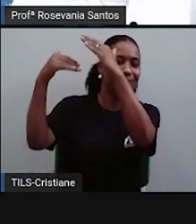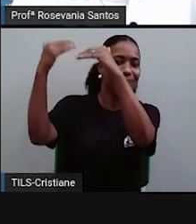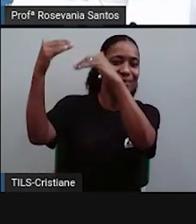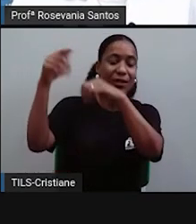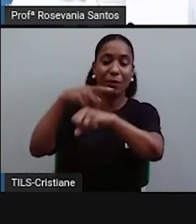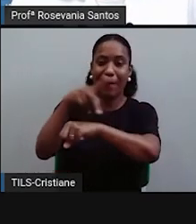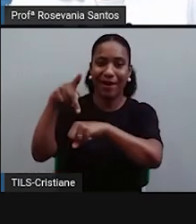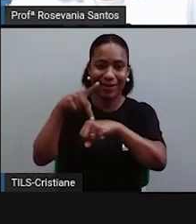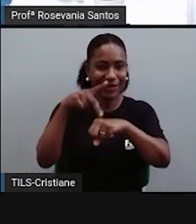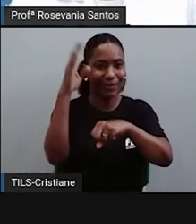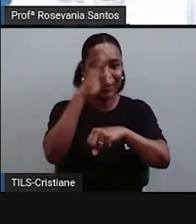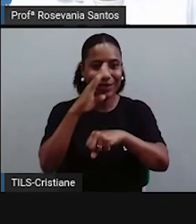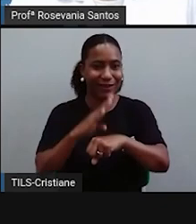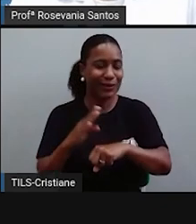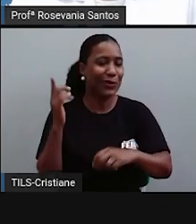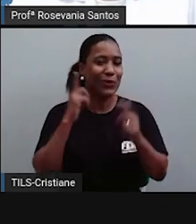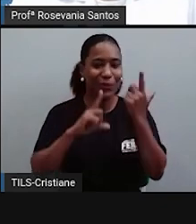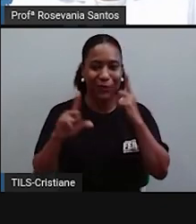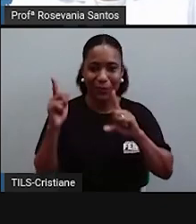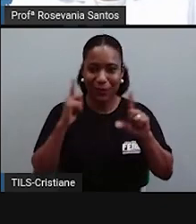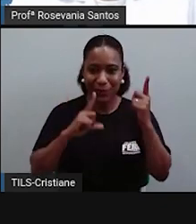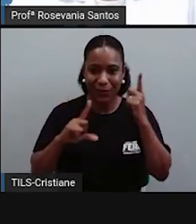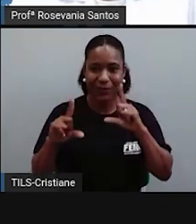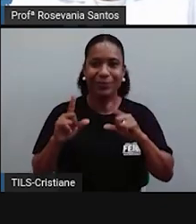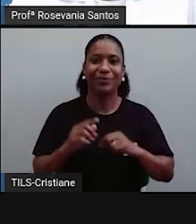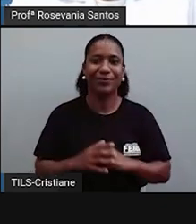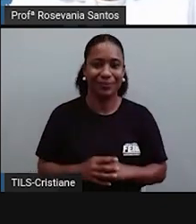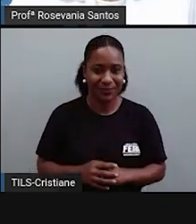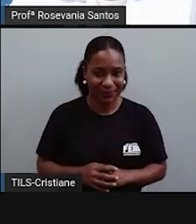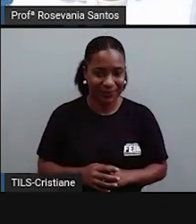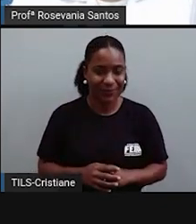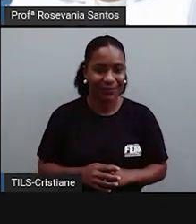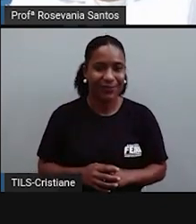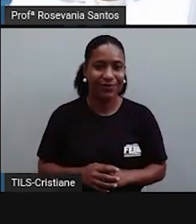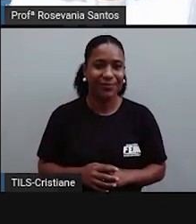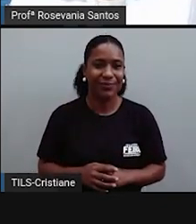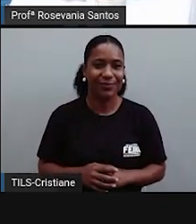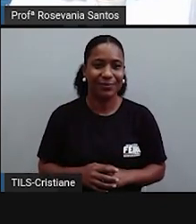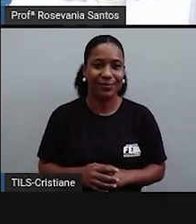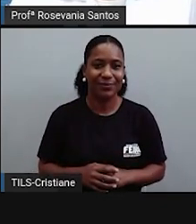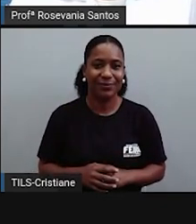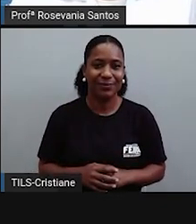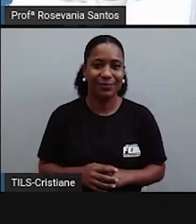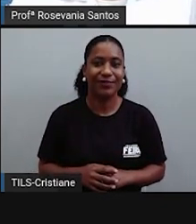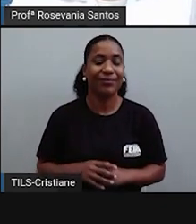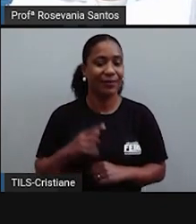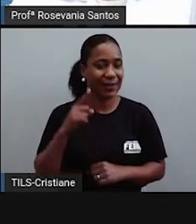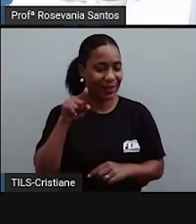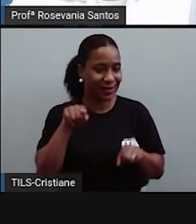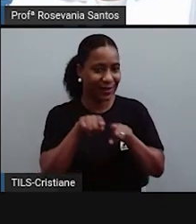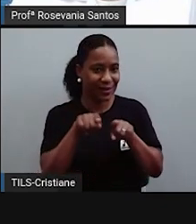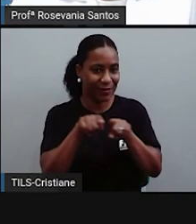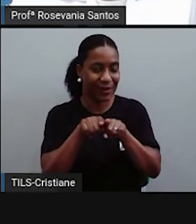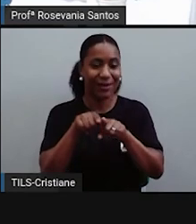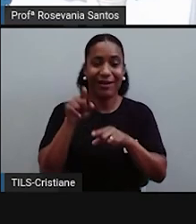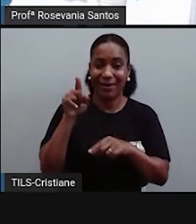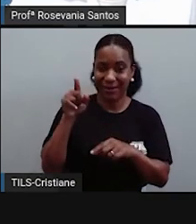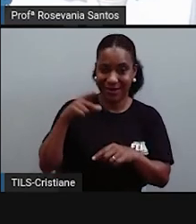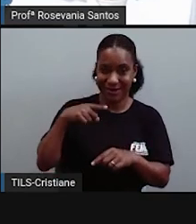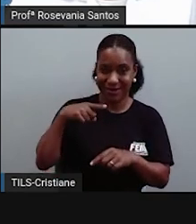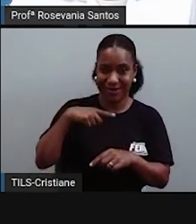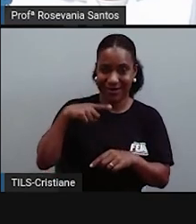Isso aconteceu na região Sudeste. Lá no Vale do Rio de Caraíba. E ao Oeste, com a Lúcia, caso.